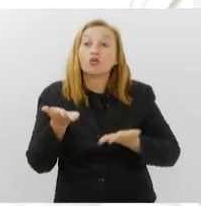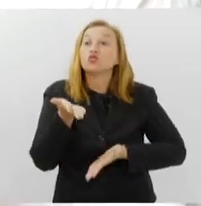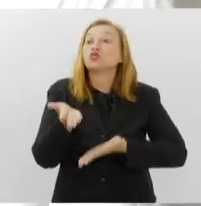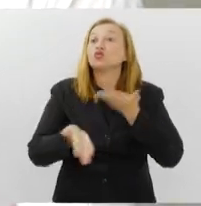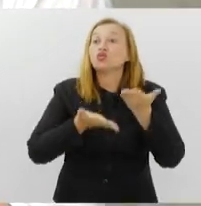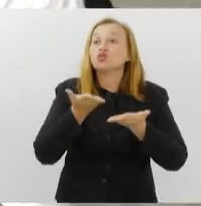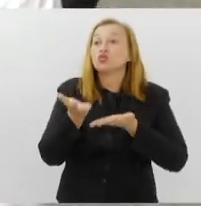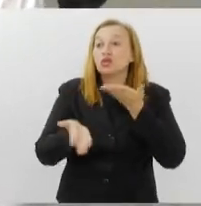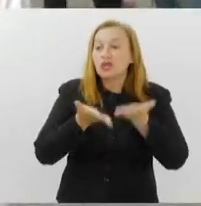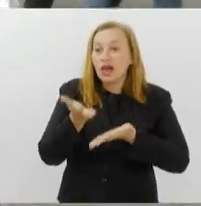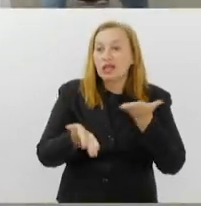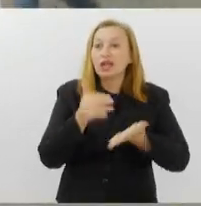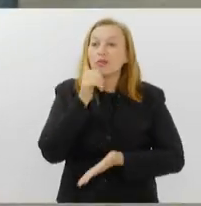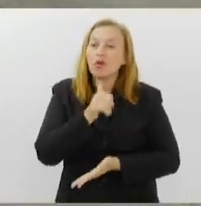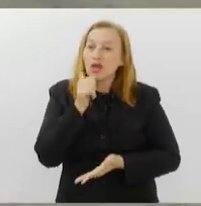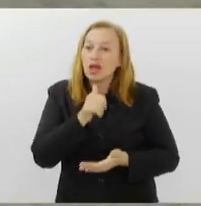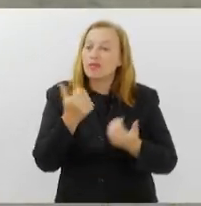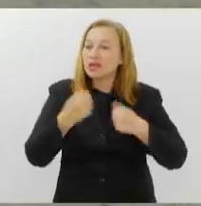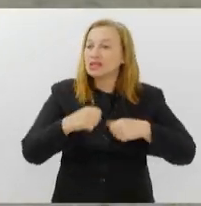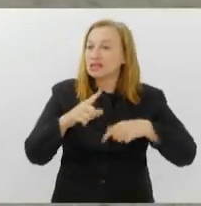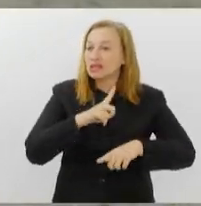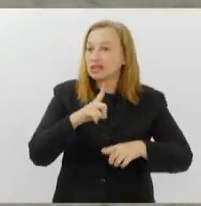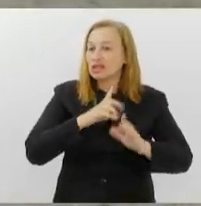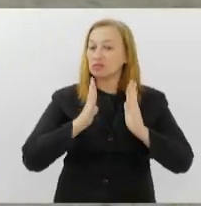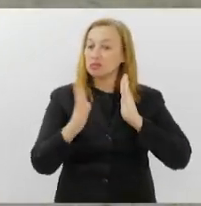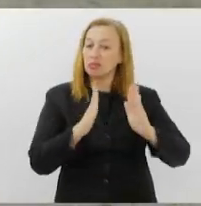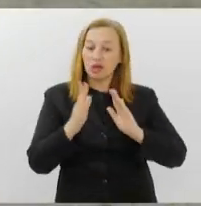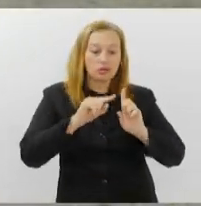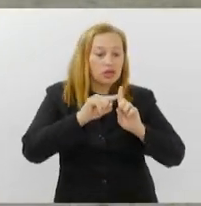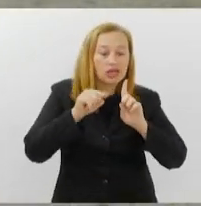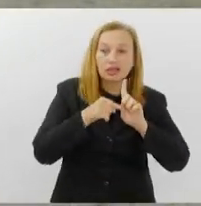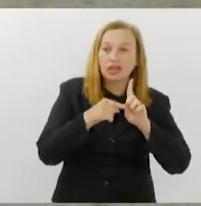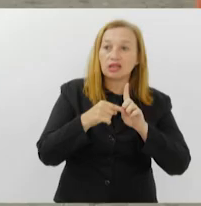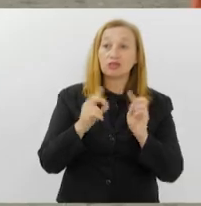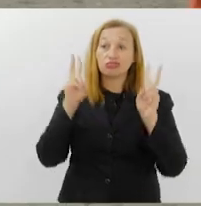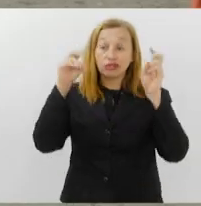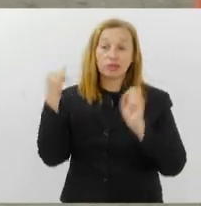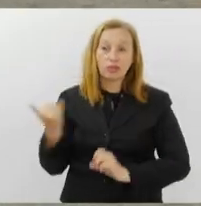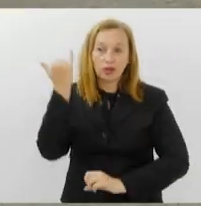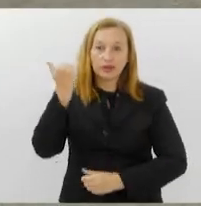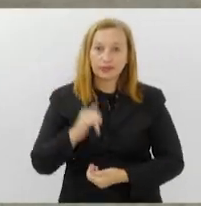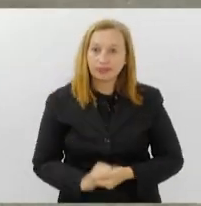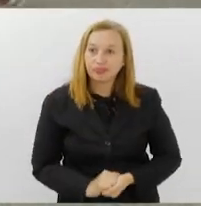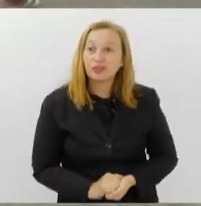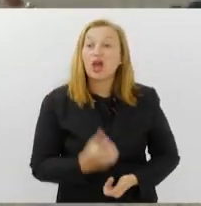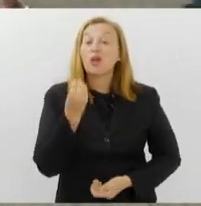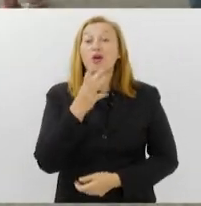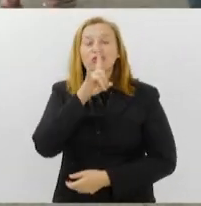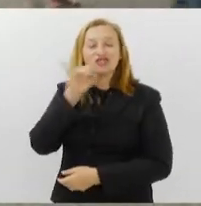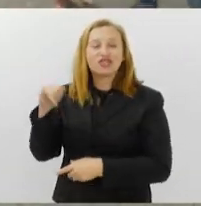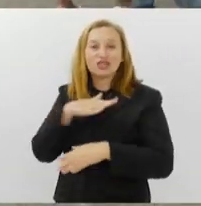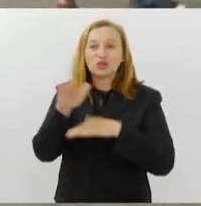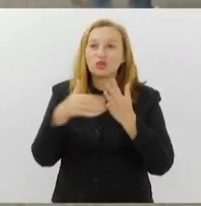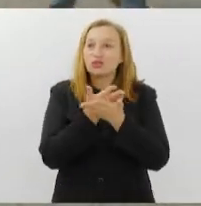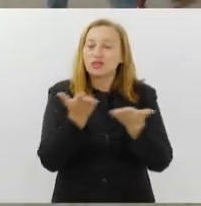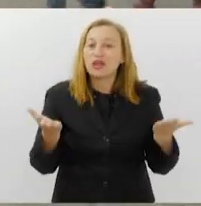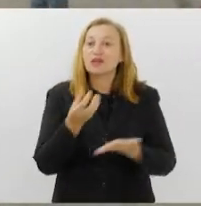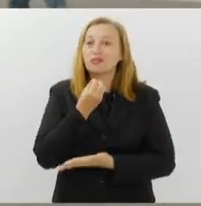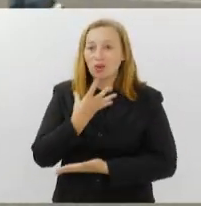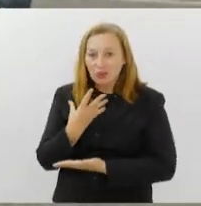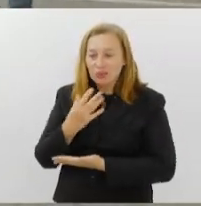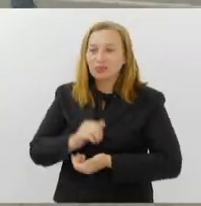cuidados que as mulheres devem ter atenção durante o período da gravidez, se tratando de um tema tão importante? Bom dia a todos. E bom,